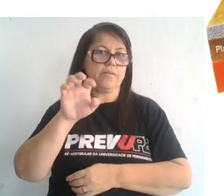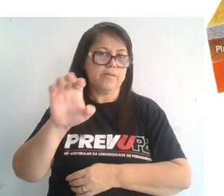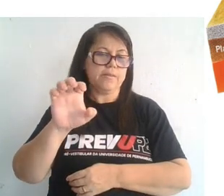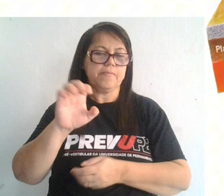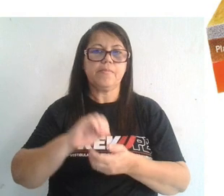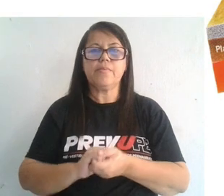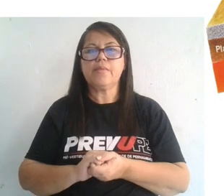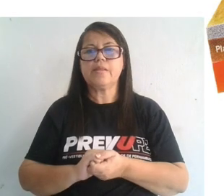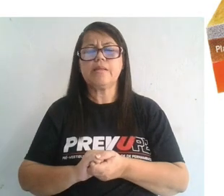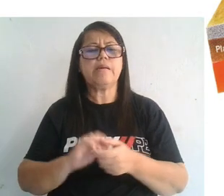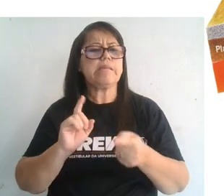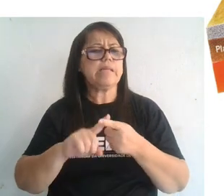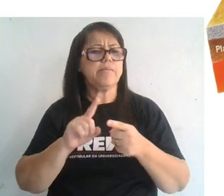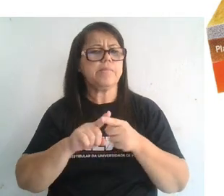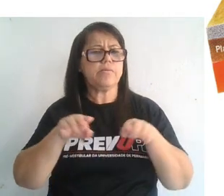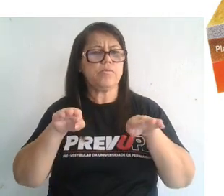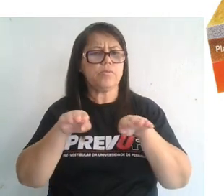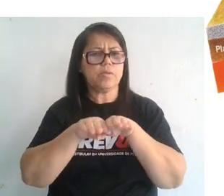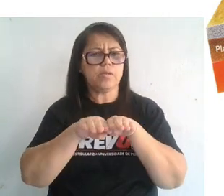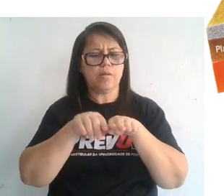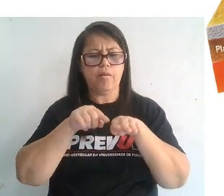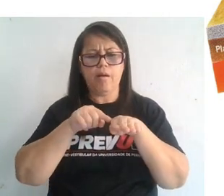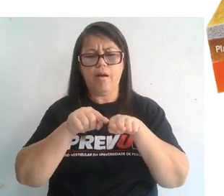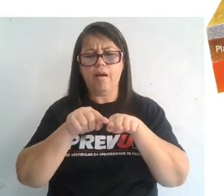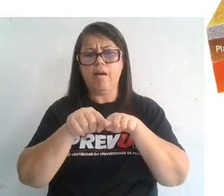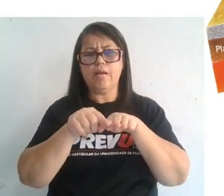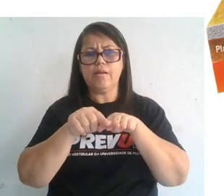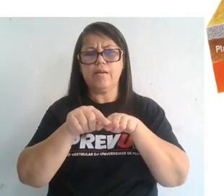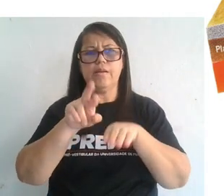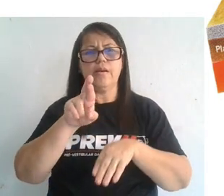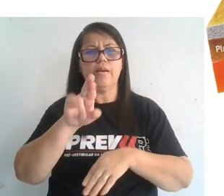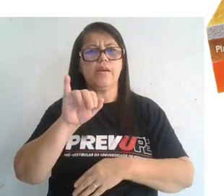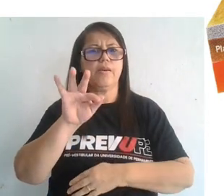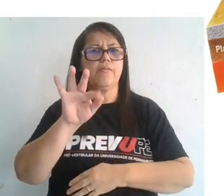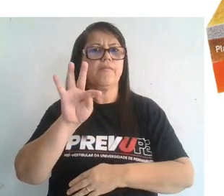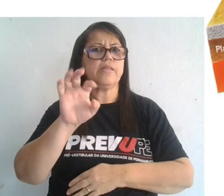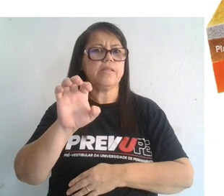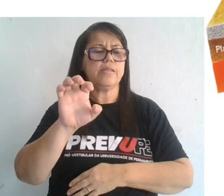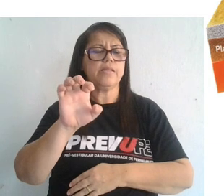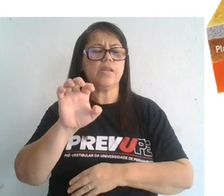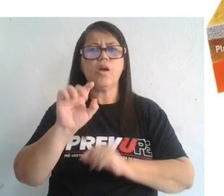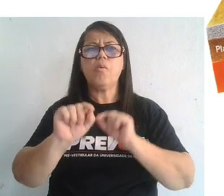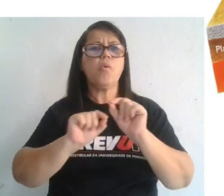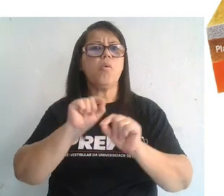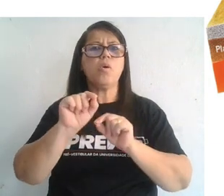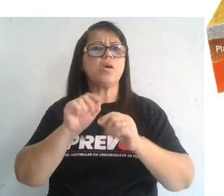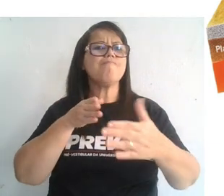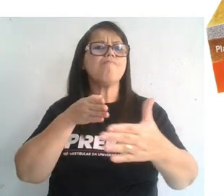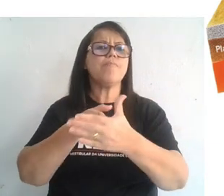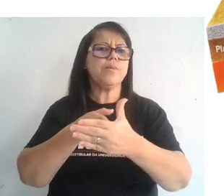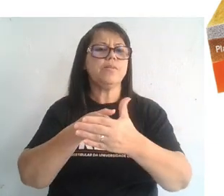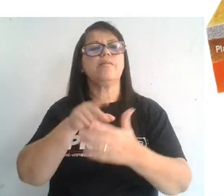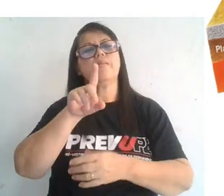A gente tem um rift que está quebrando a África. Então, que tipo de limite é esse? O limite